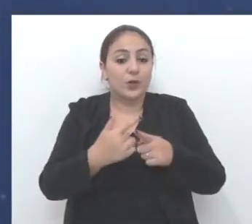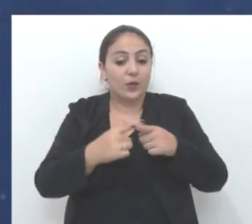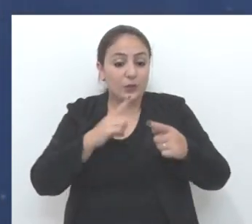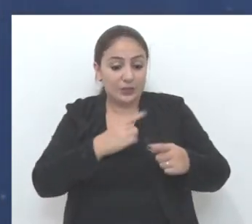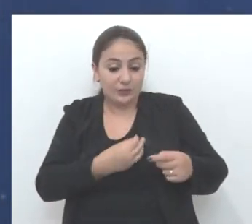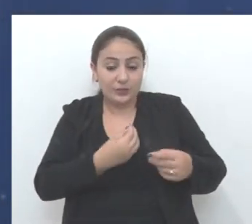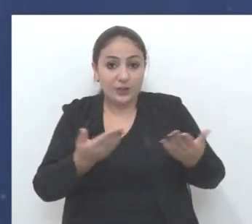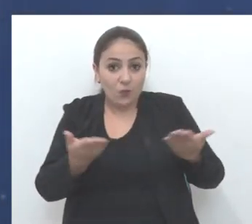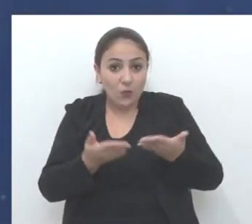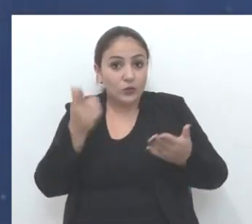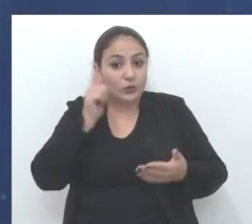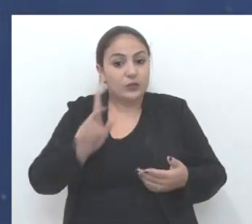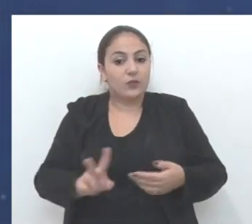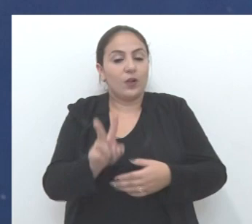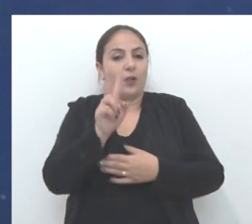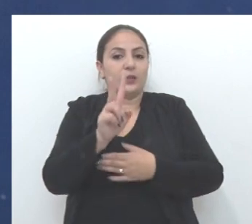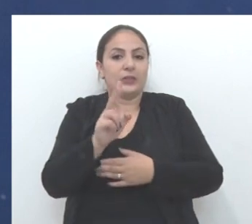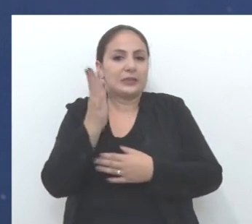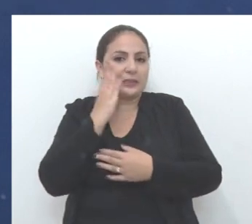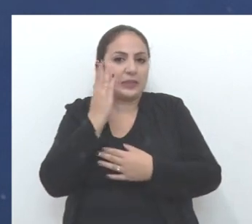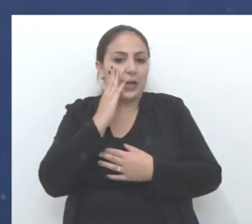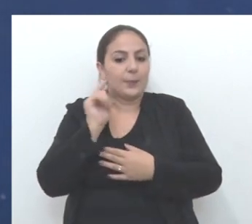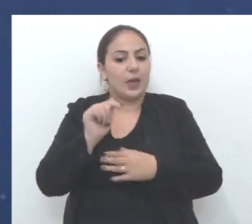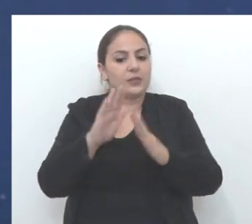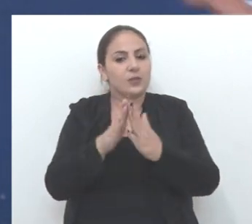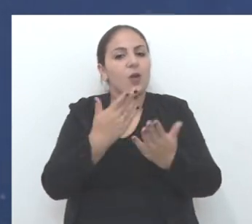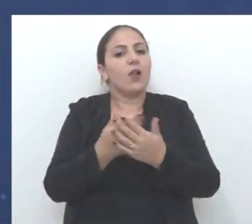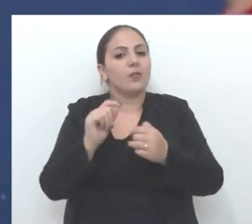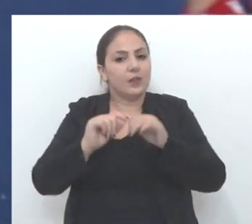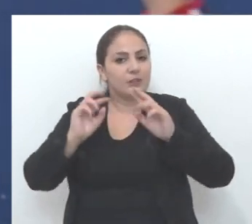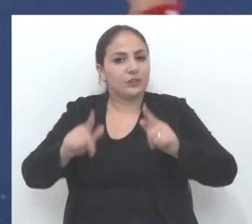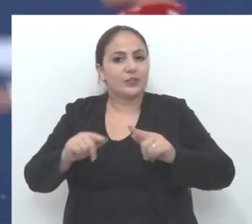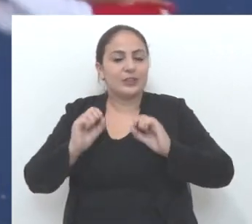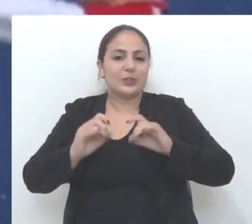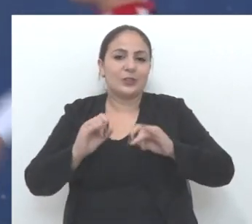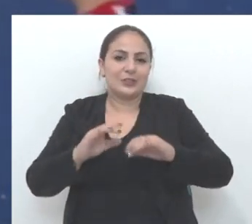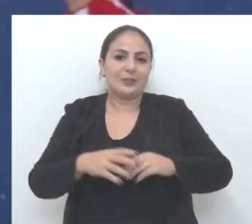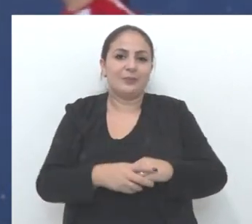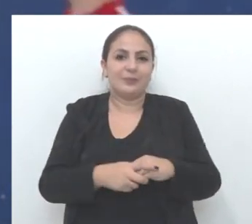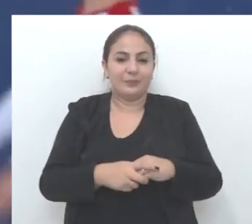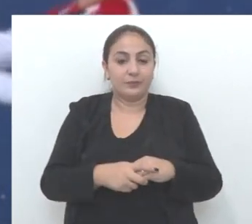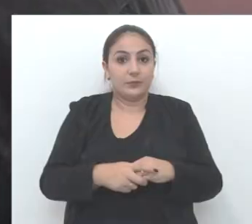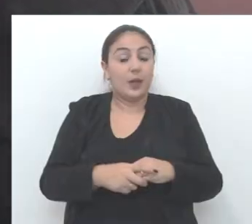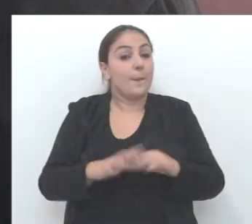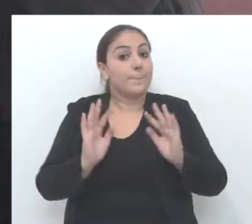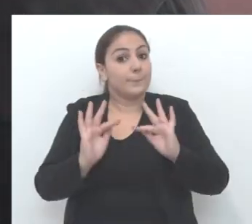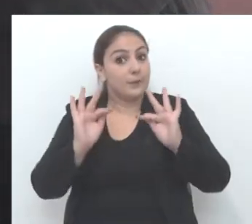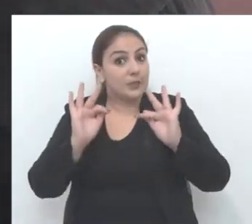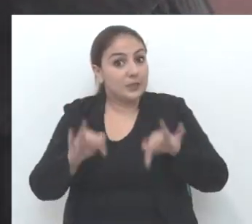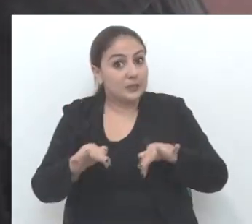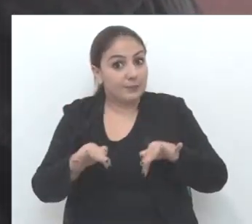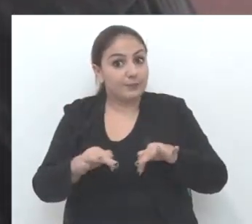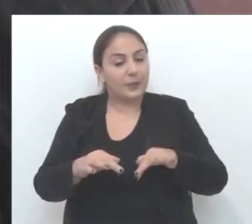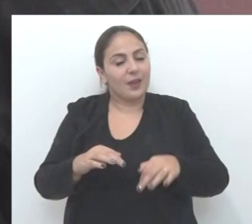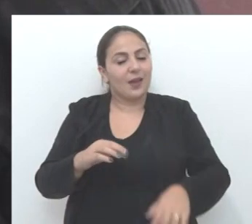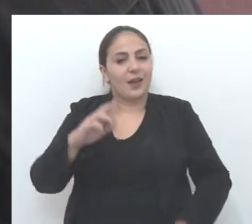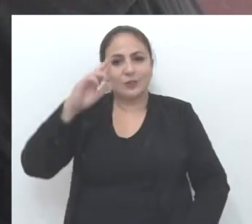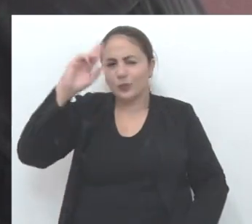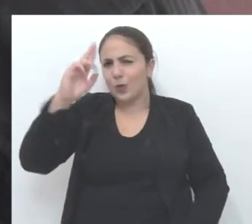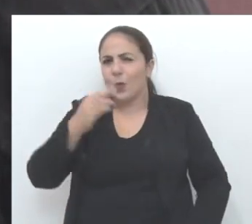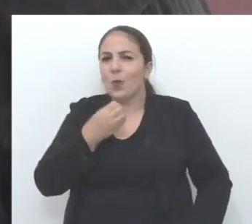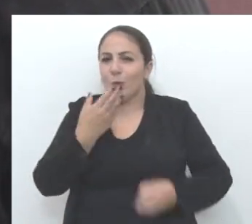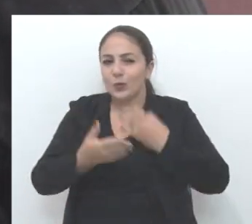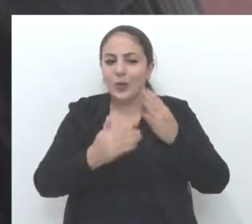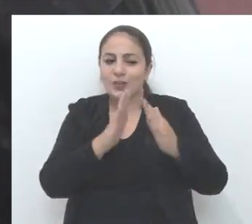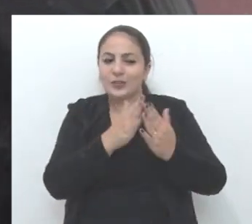para que os que estão hoje valorizem e saibam que o Circo Operário ainda faz a diferença na educação do ser humano. E para finalizar, a